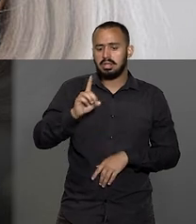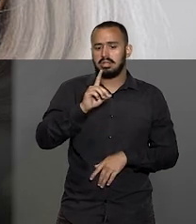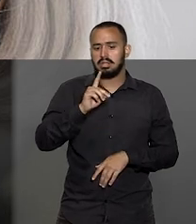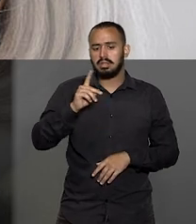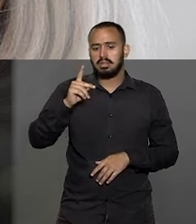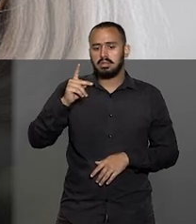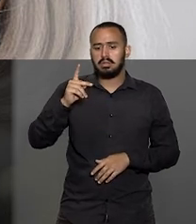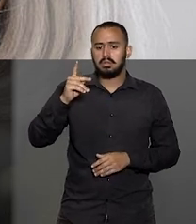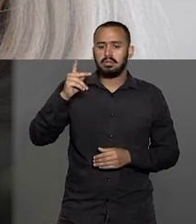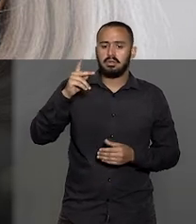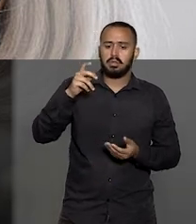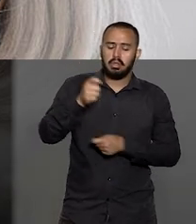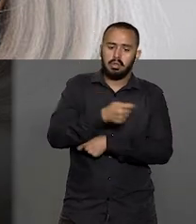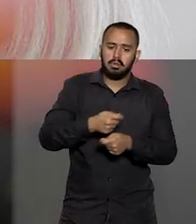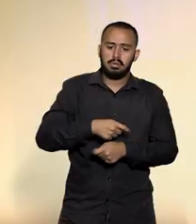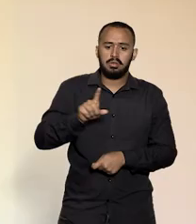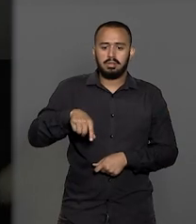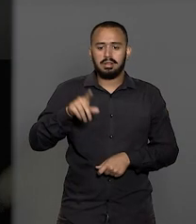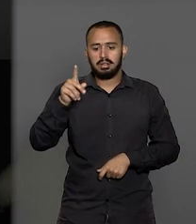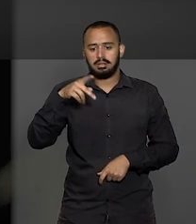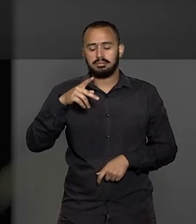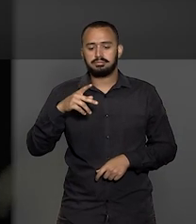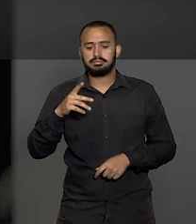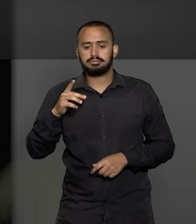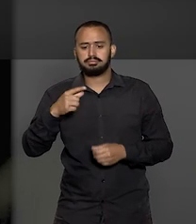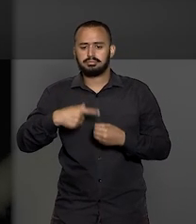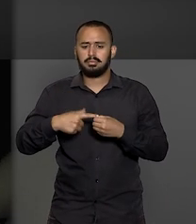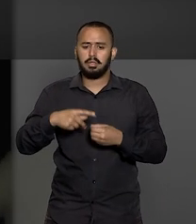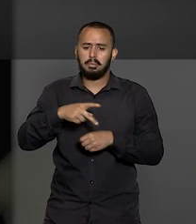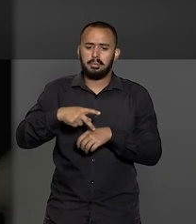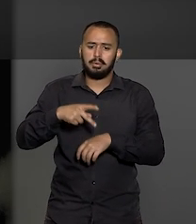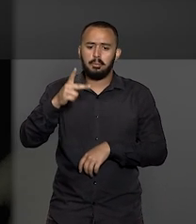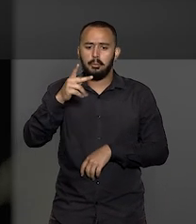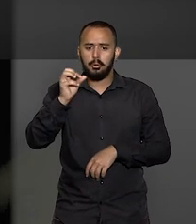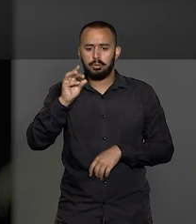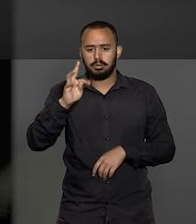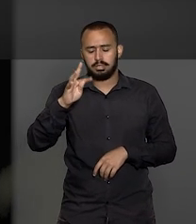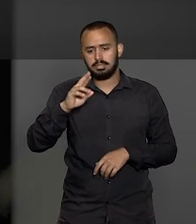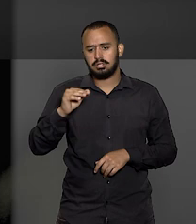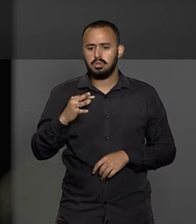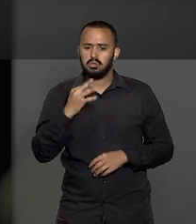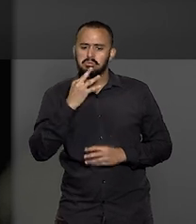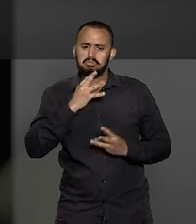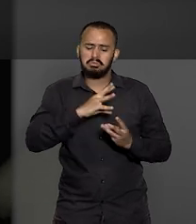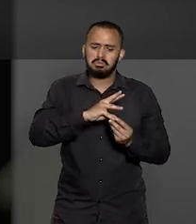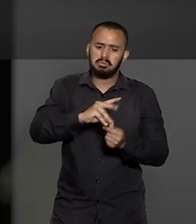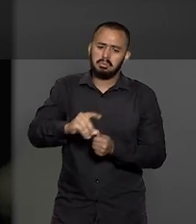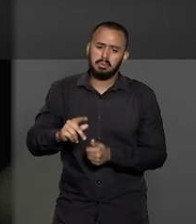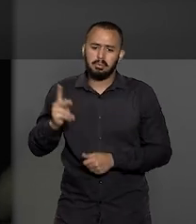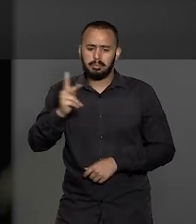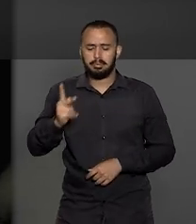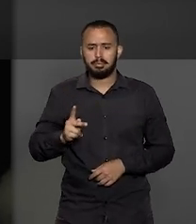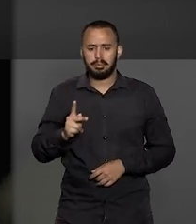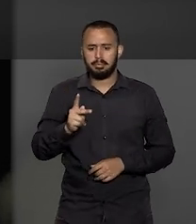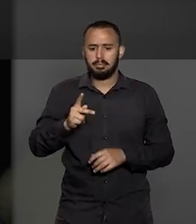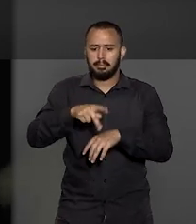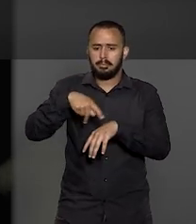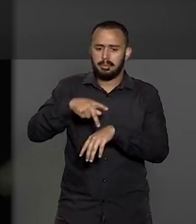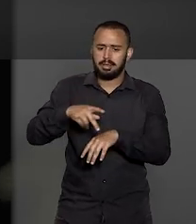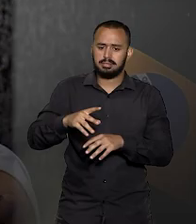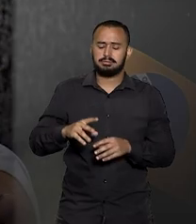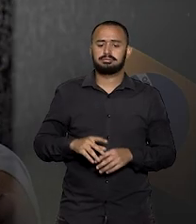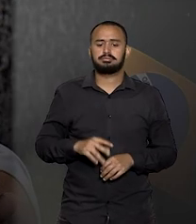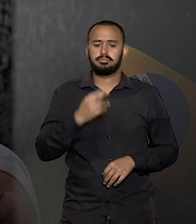pela Faculdade de Coimbra, em Portugal. Maria Tereza é reconhecida em diversos países, tanto na advocacia como no meio